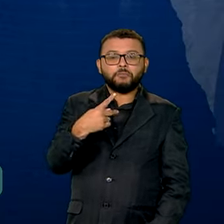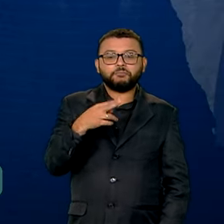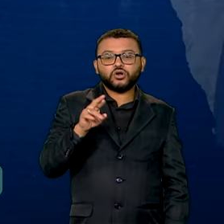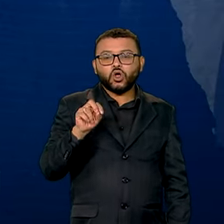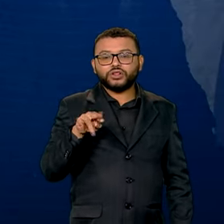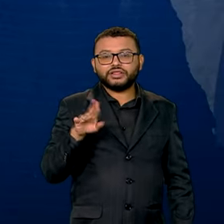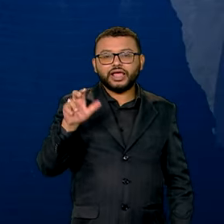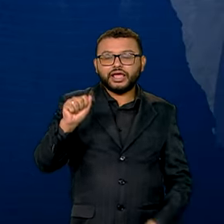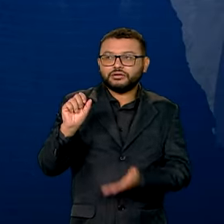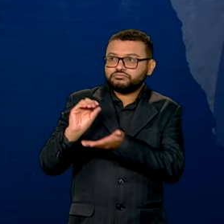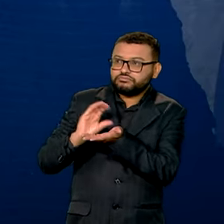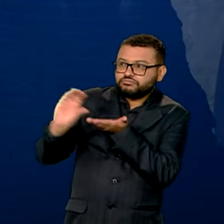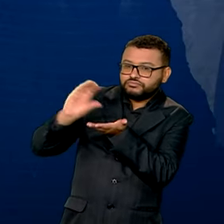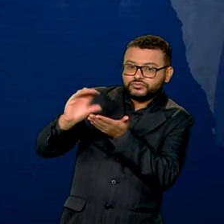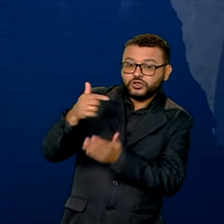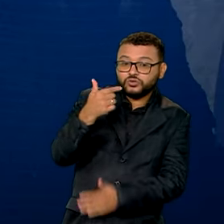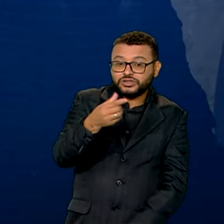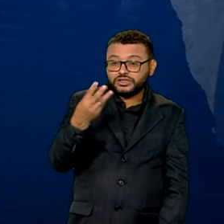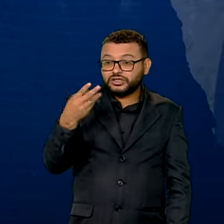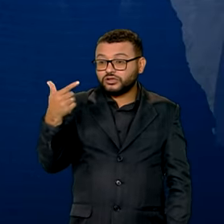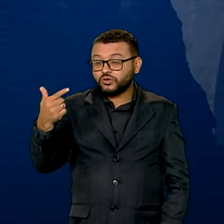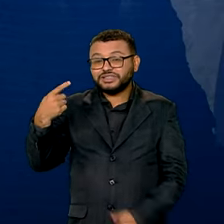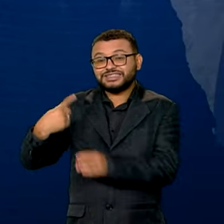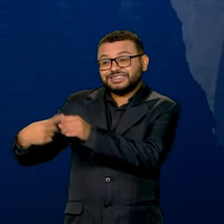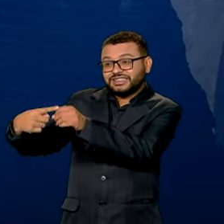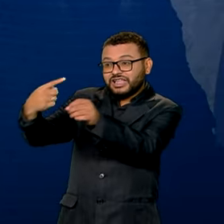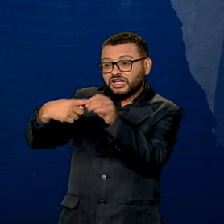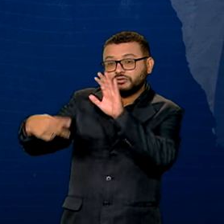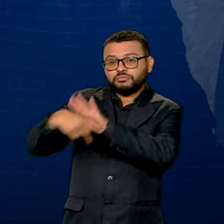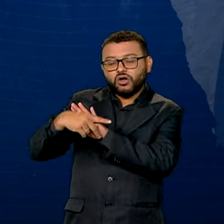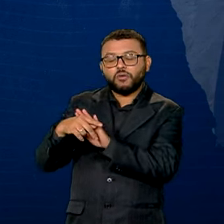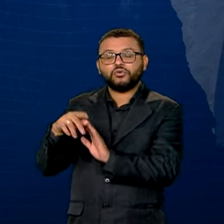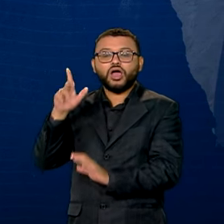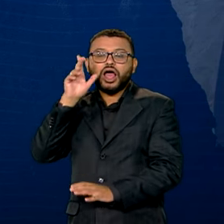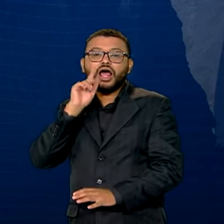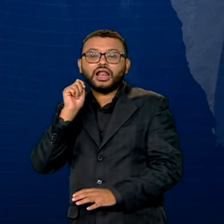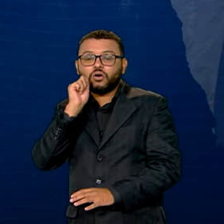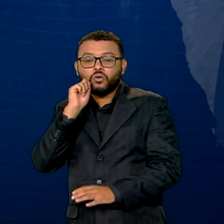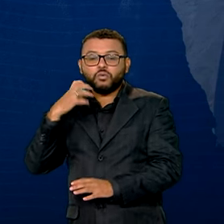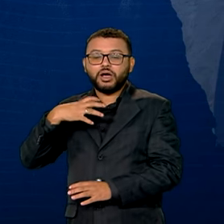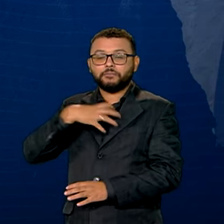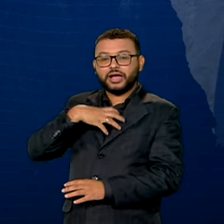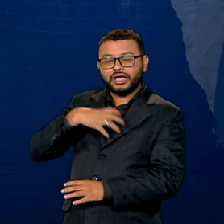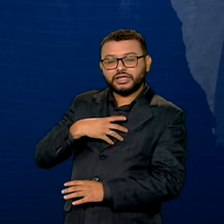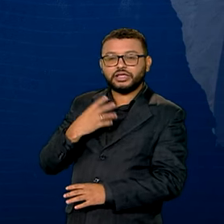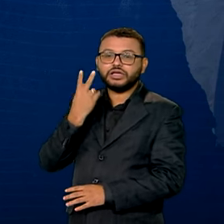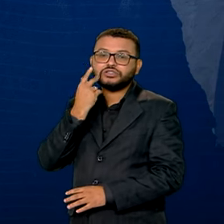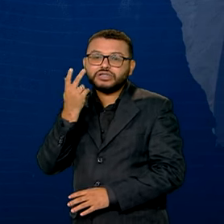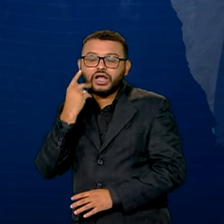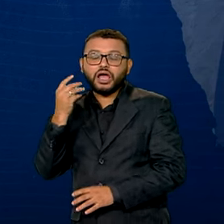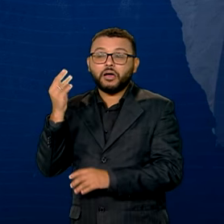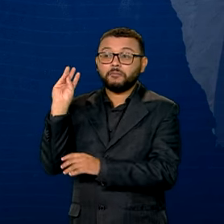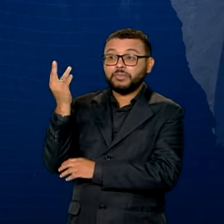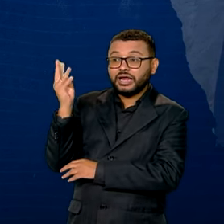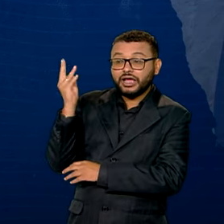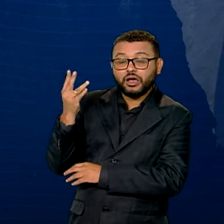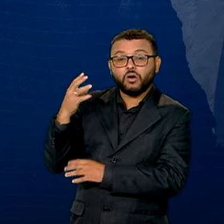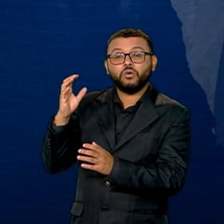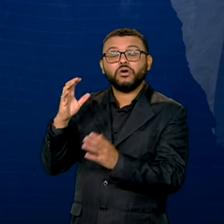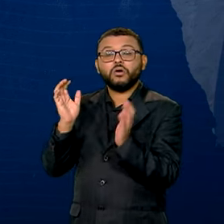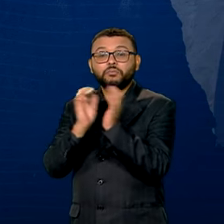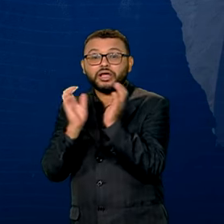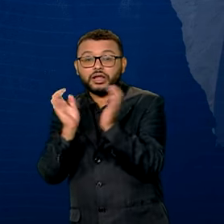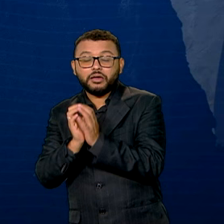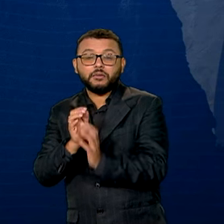332 municípios nos estados de Alagoas, Bahia, Ceará, Maranhão, Pernambuco,